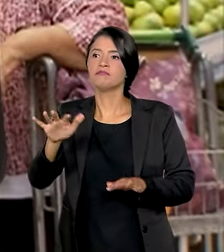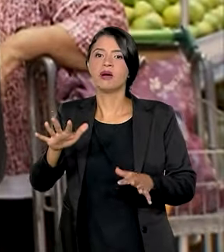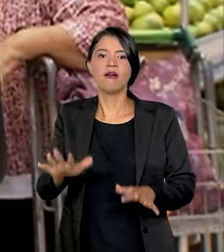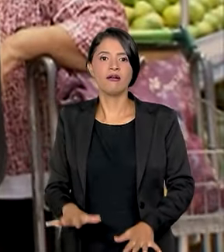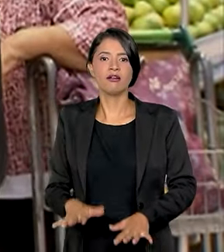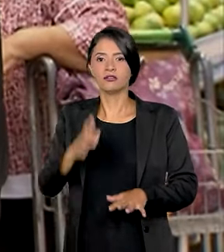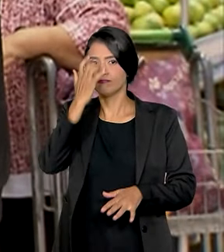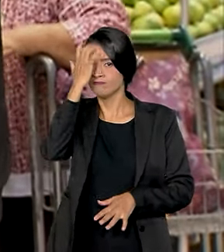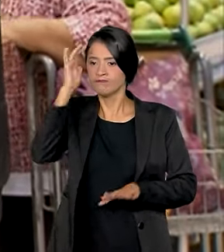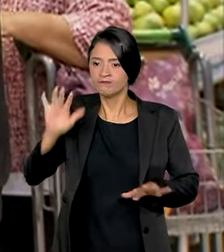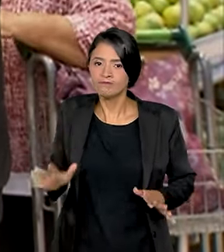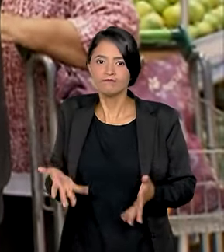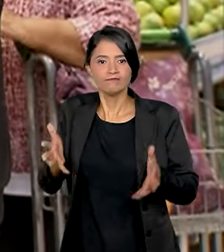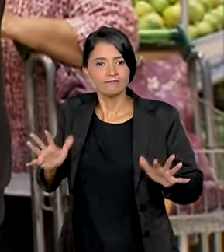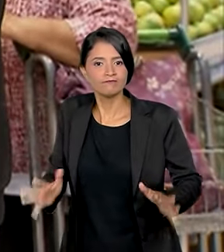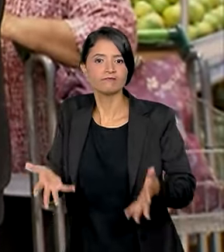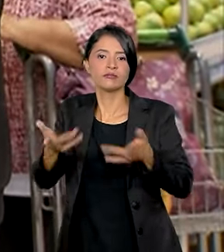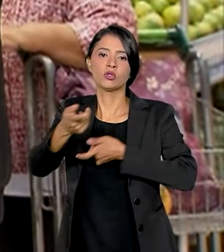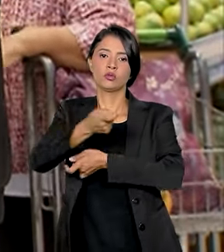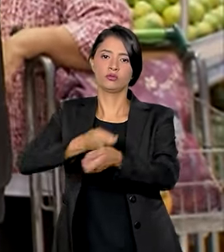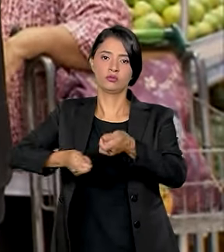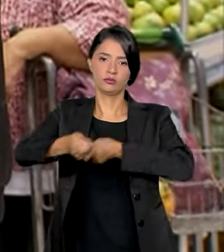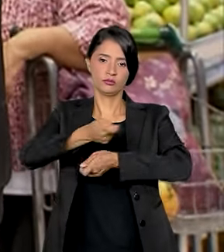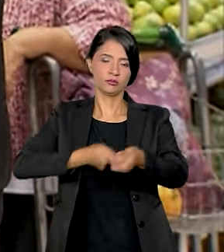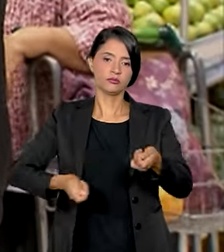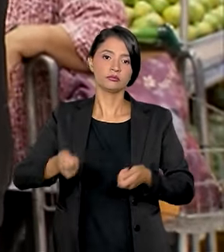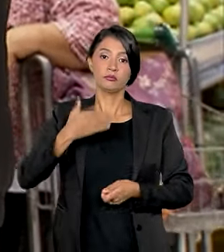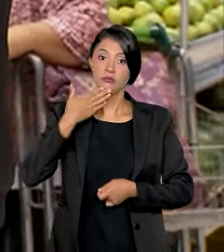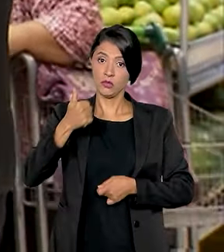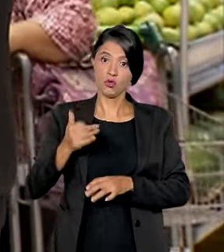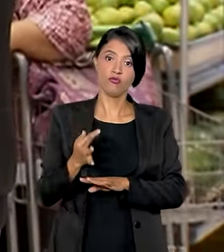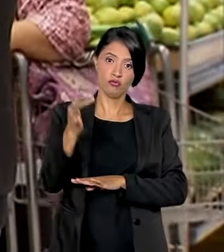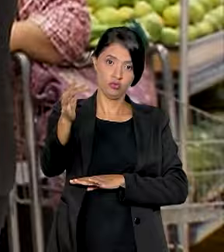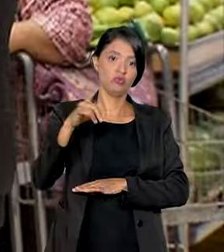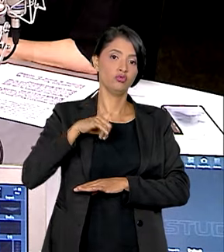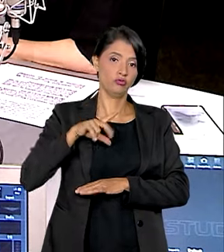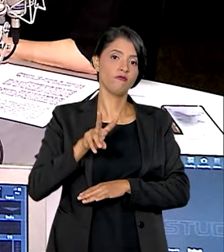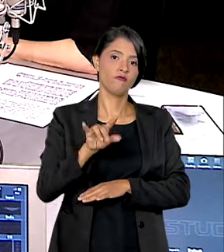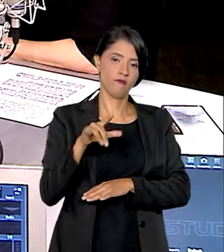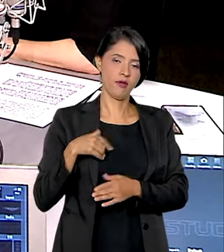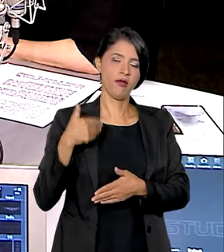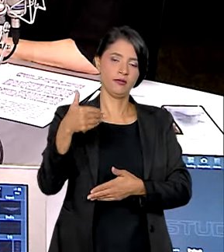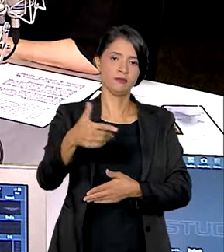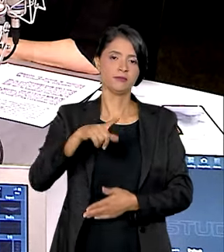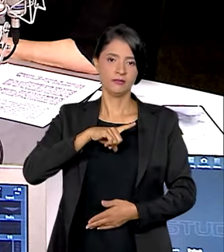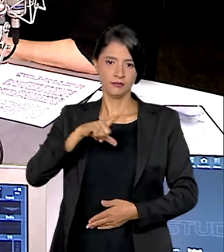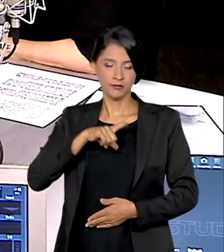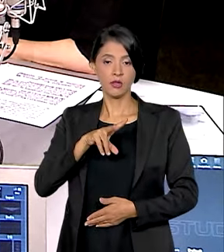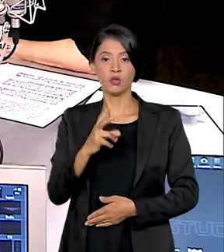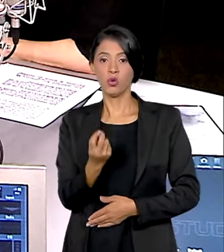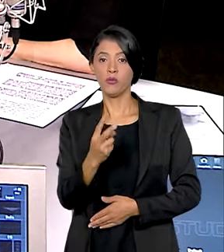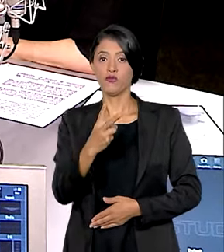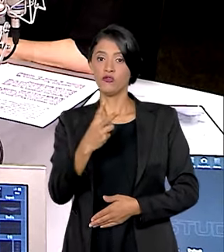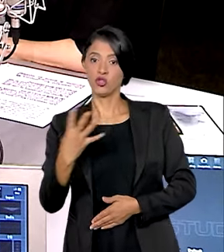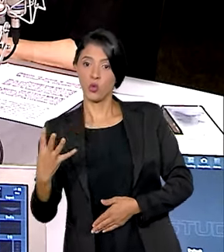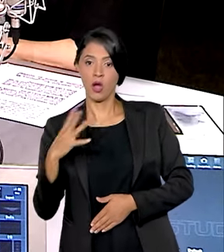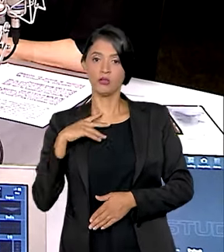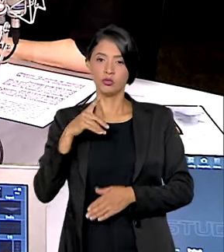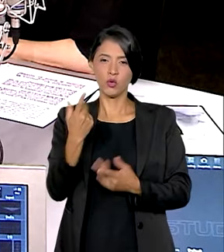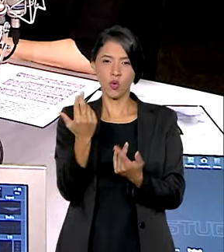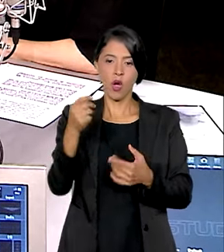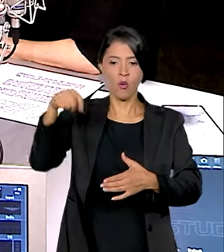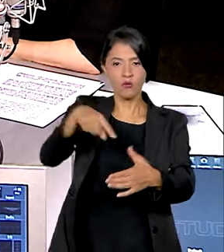barata de estímulo econômico. O melhor ainda está por vir. Em 2024 vai ser o ano da